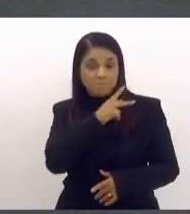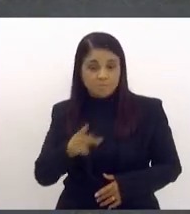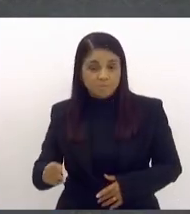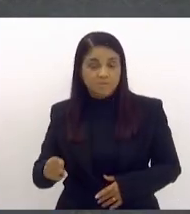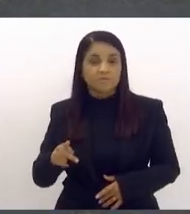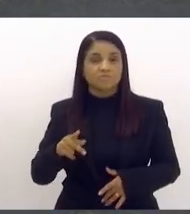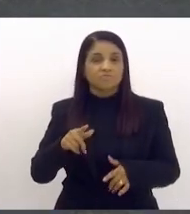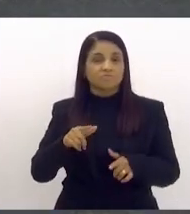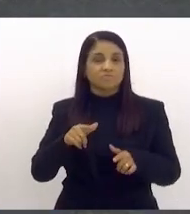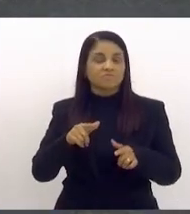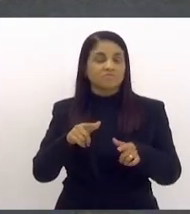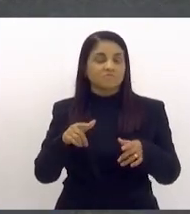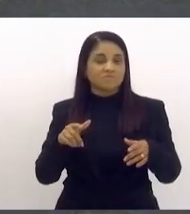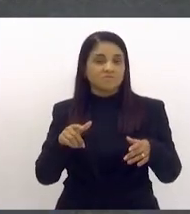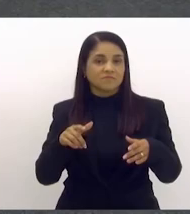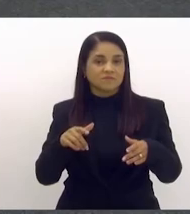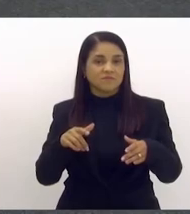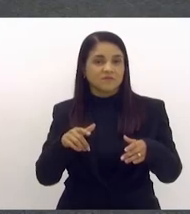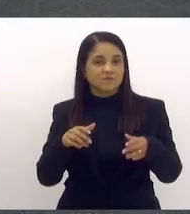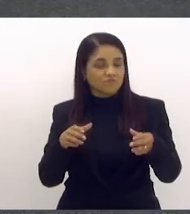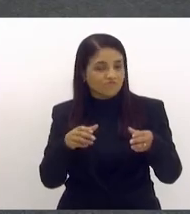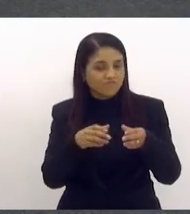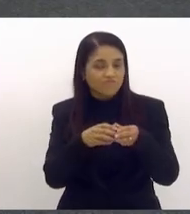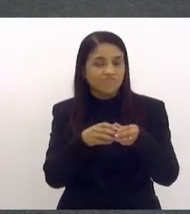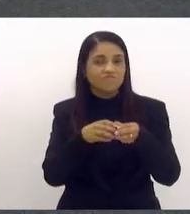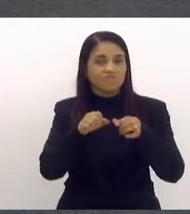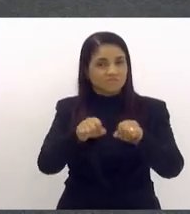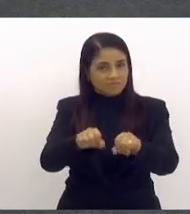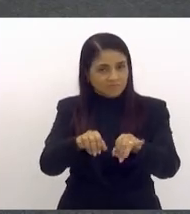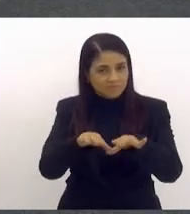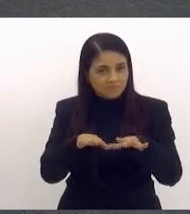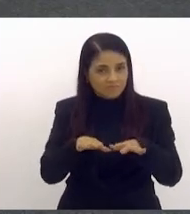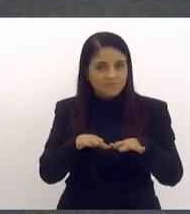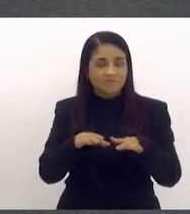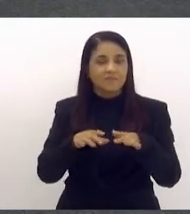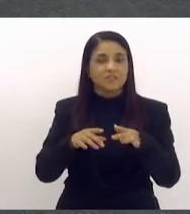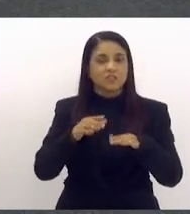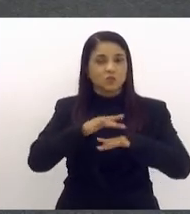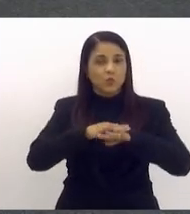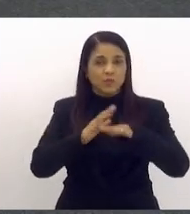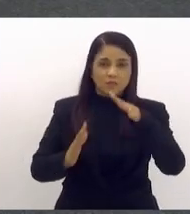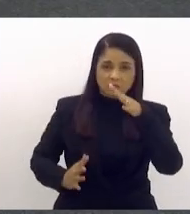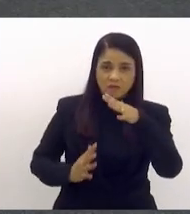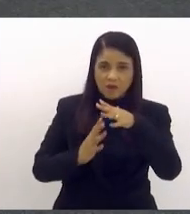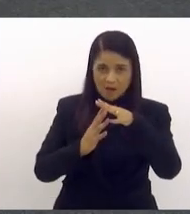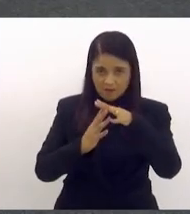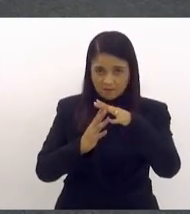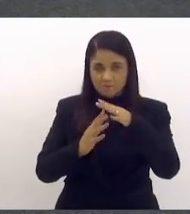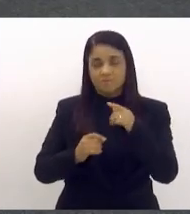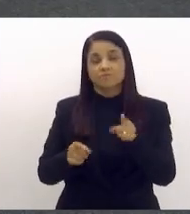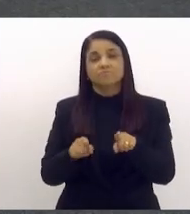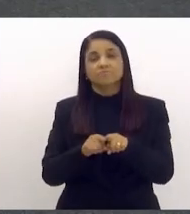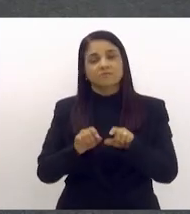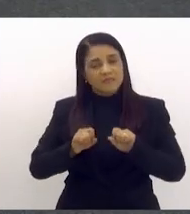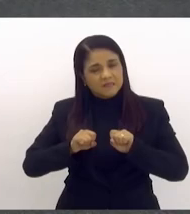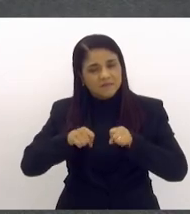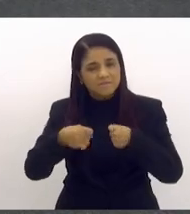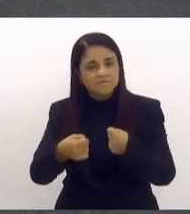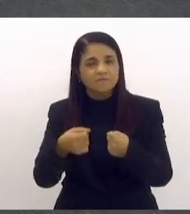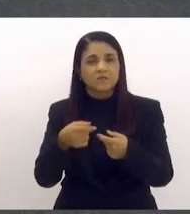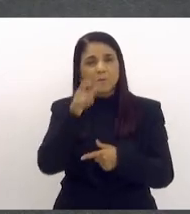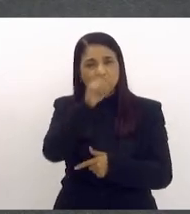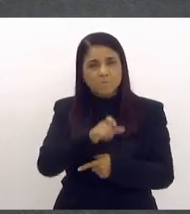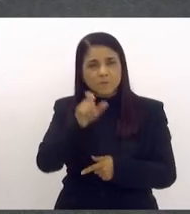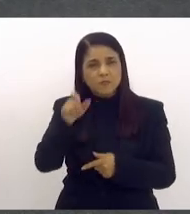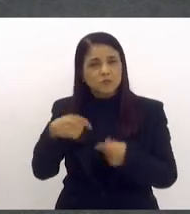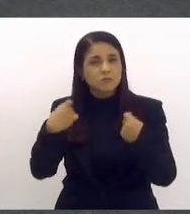Raras e que, com muito afinco, tem lutado aqui no Parlamento, não é, deputado? Em favor das pessoas que mais